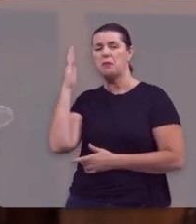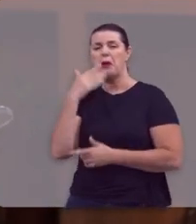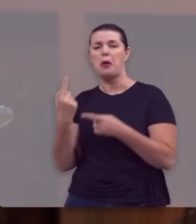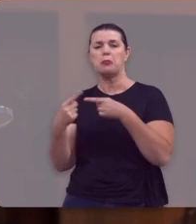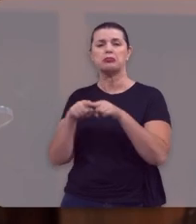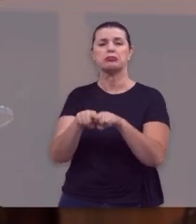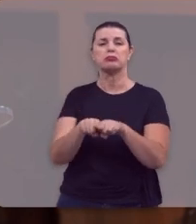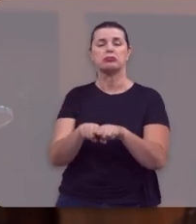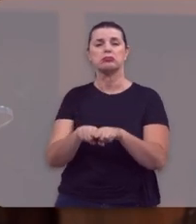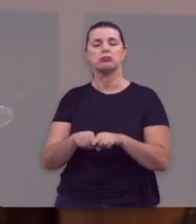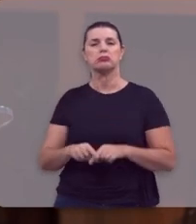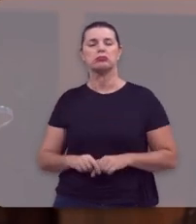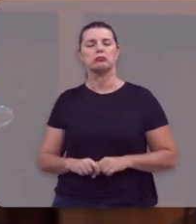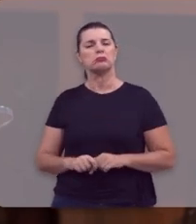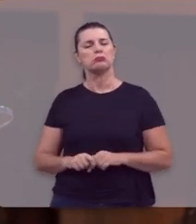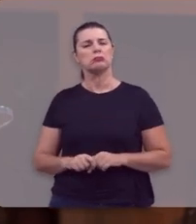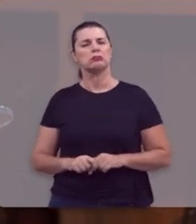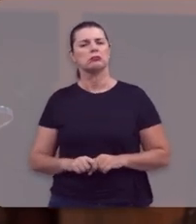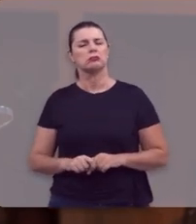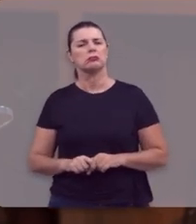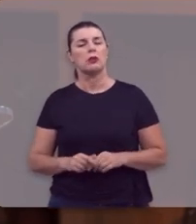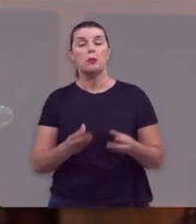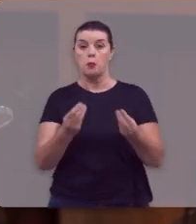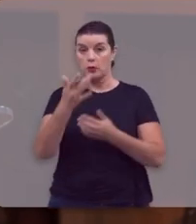sozinho do que viver mal acompanhado.